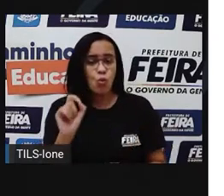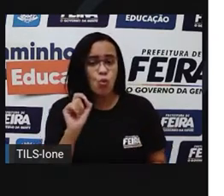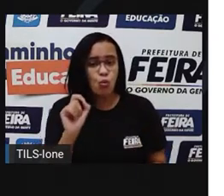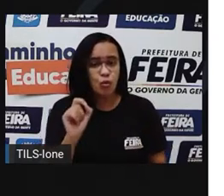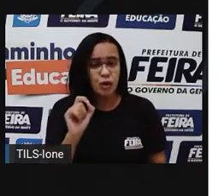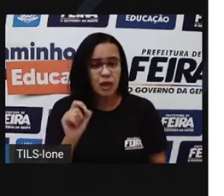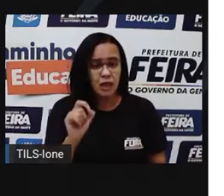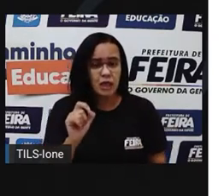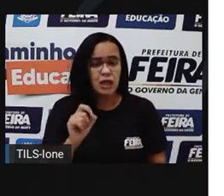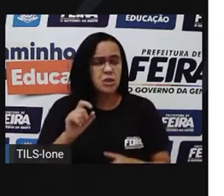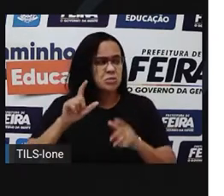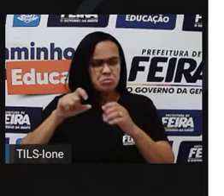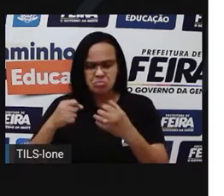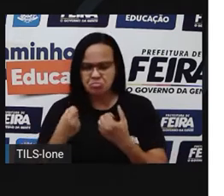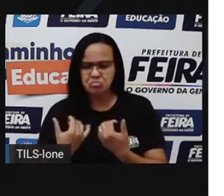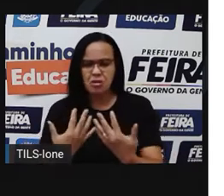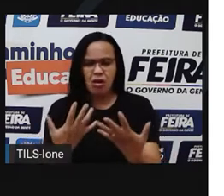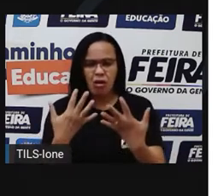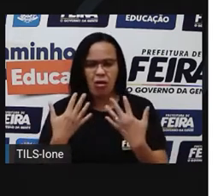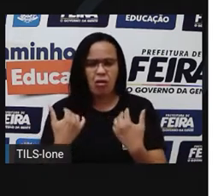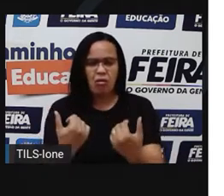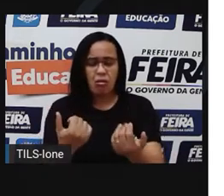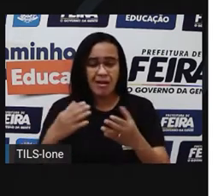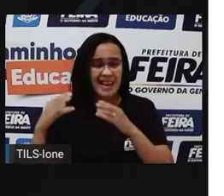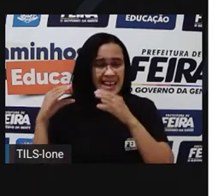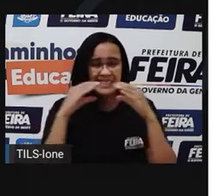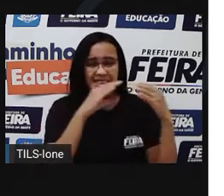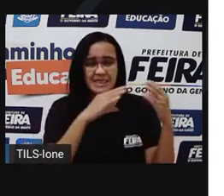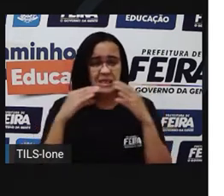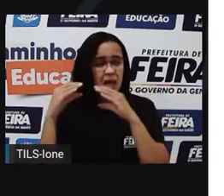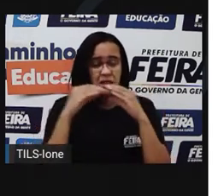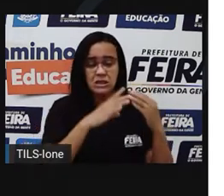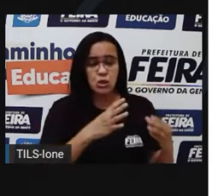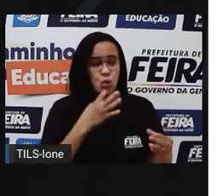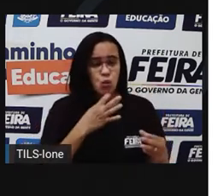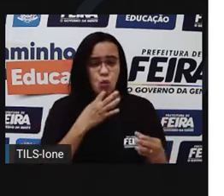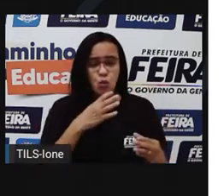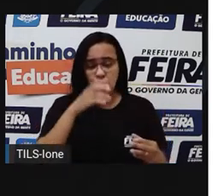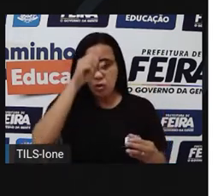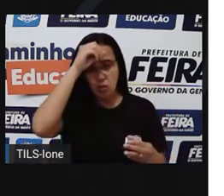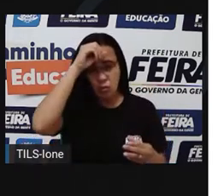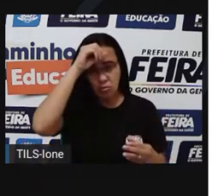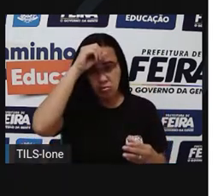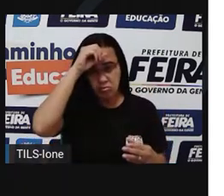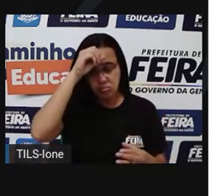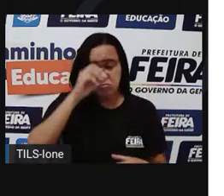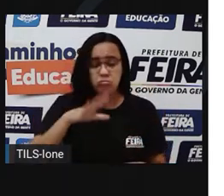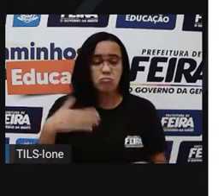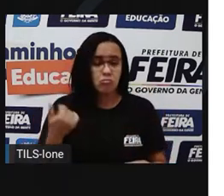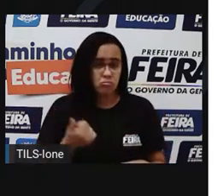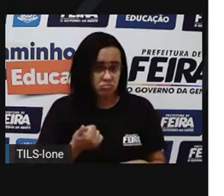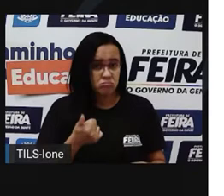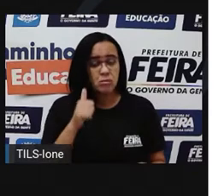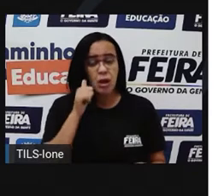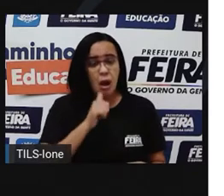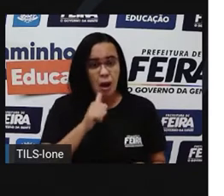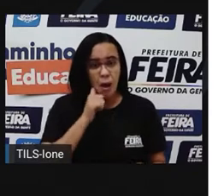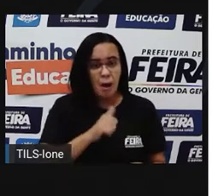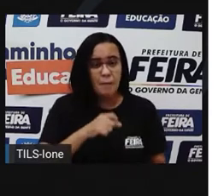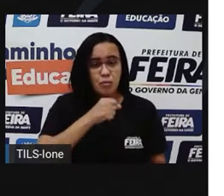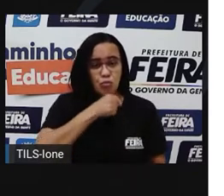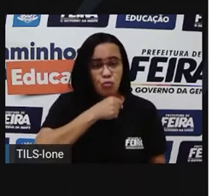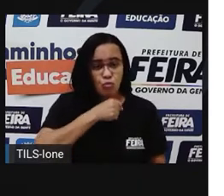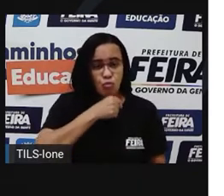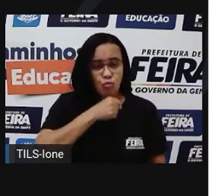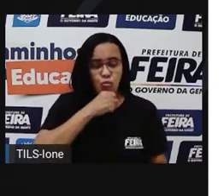plantação de milho, que até então não conhecia. A índia mais velha da tribo explicou o caminho para Iara,